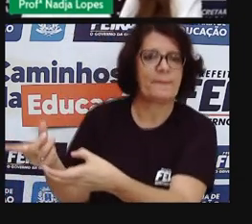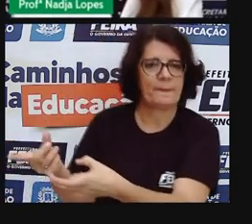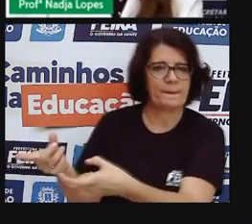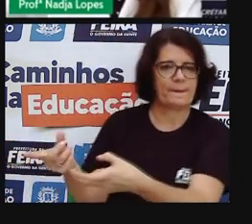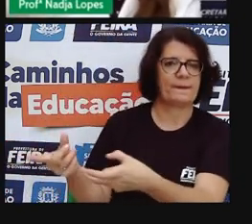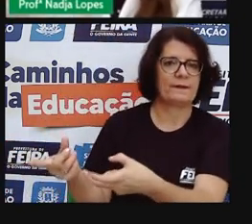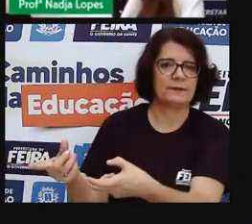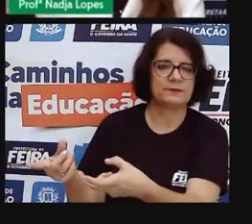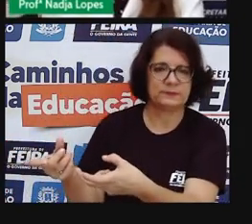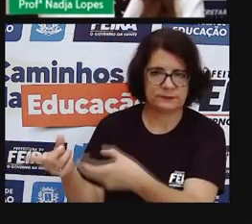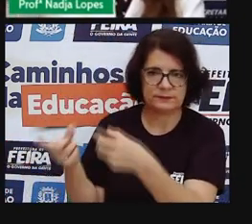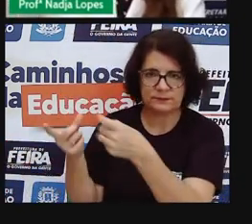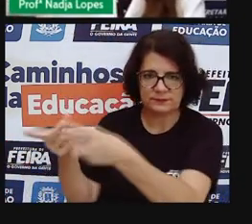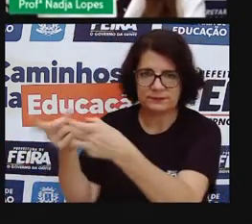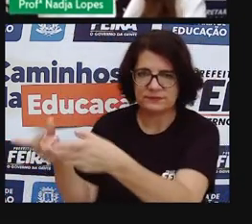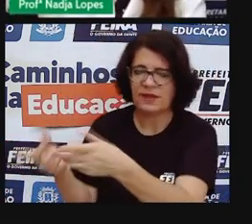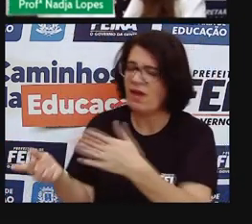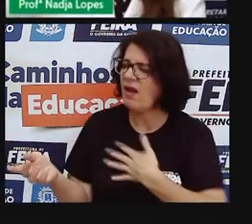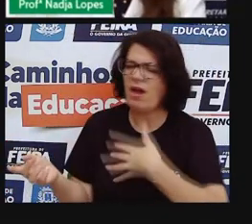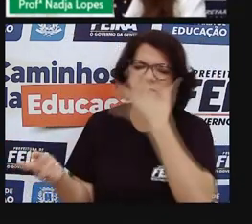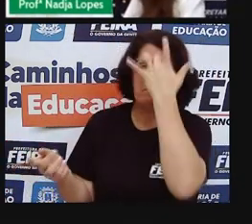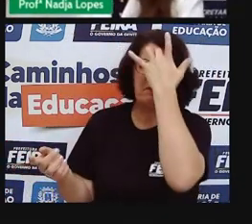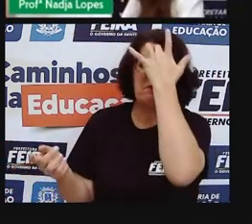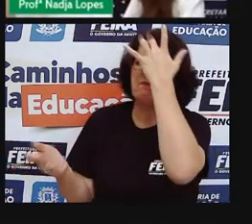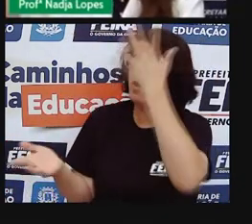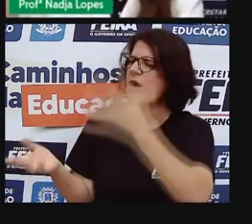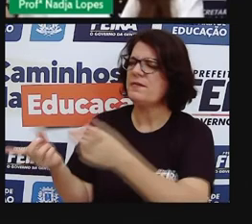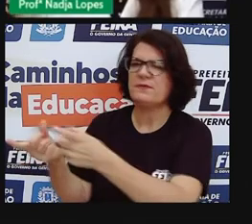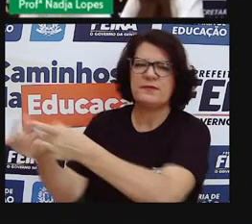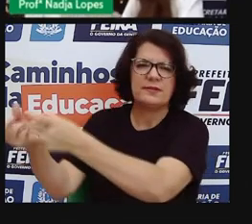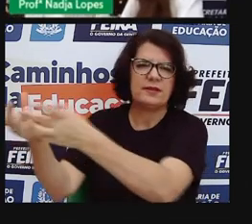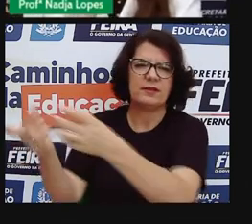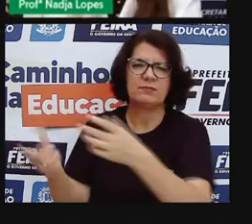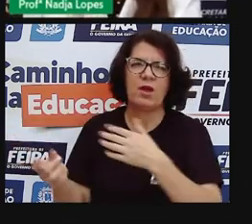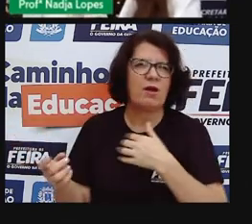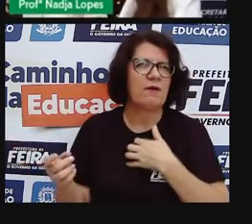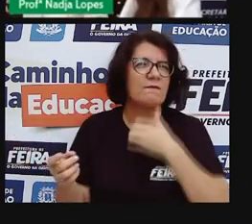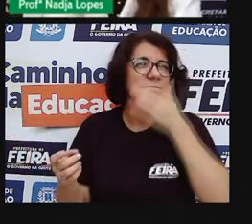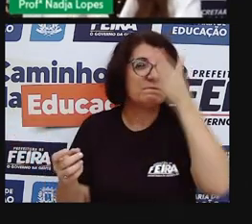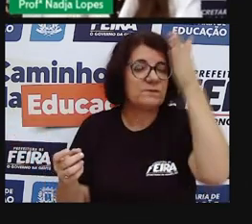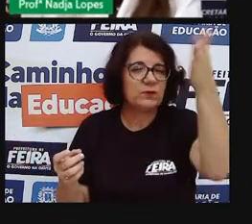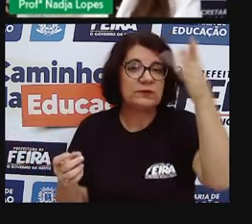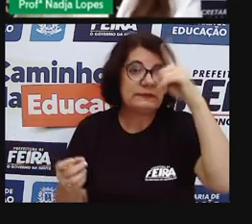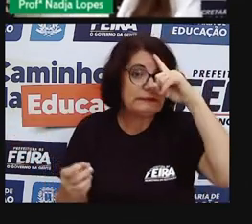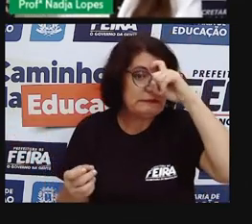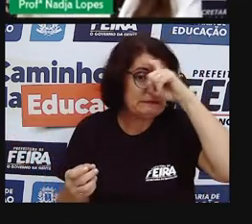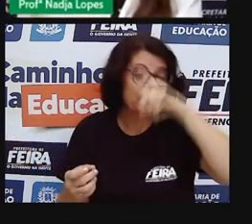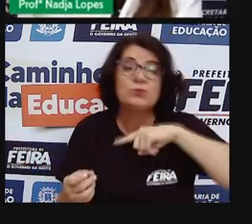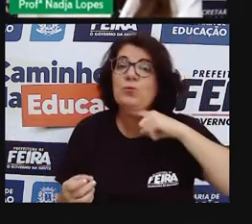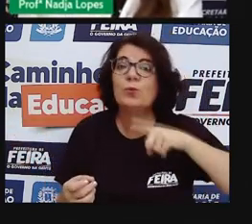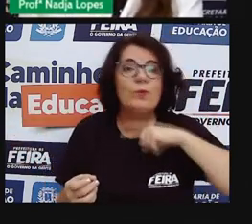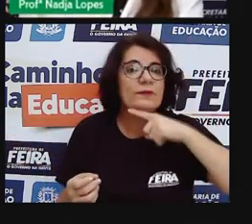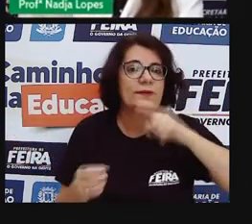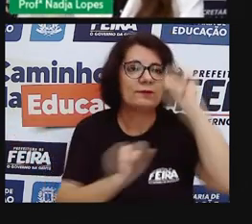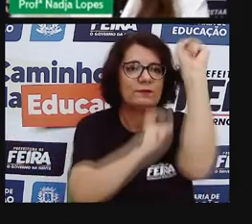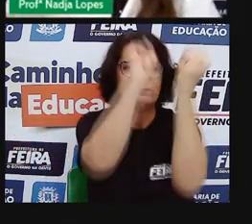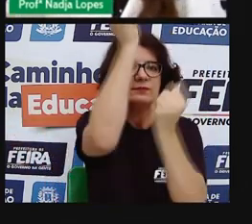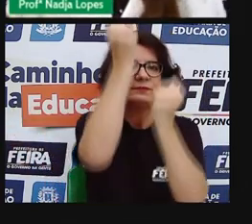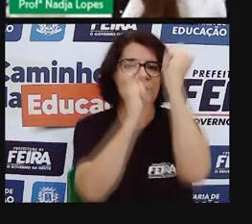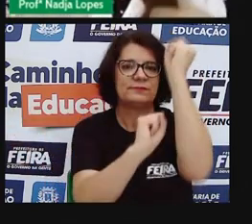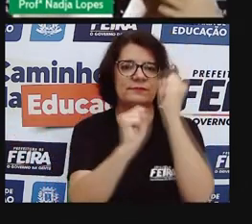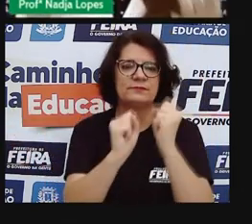fácil do que, talvez, ir para uma indústria, outro local que não tem experiência para conseguir um emprego, então, uma forma, né,